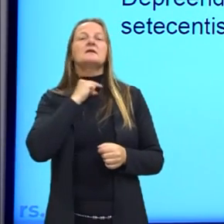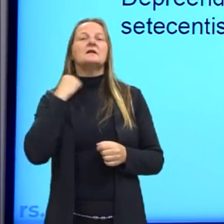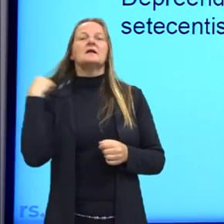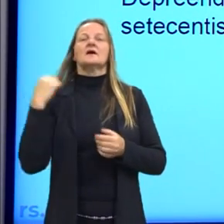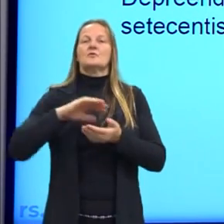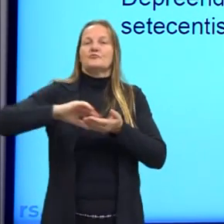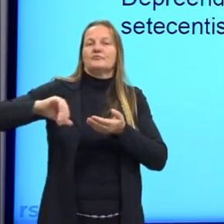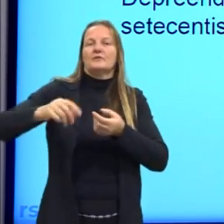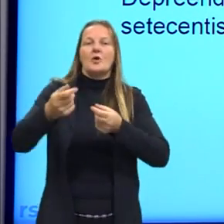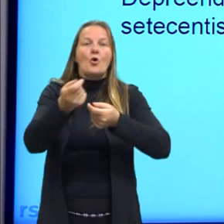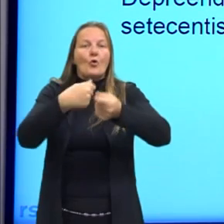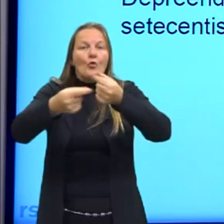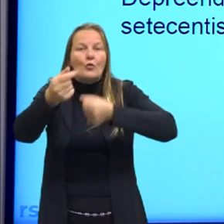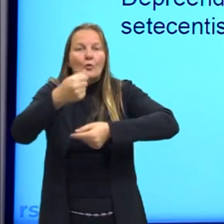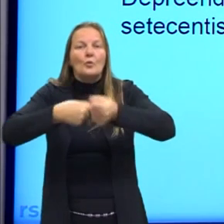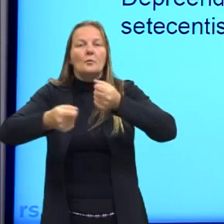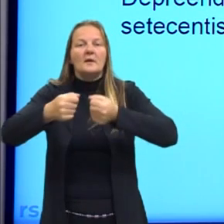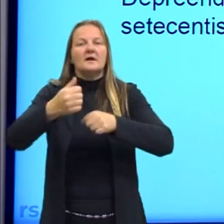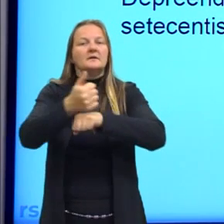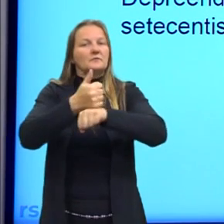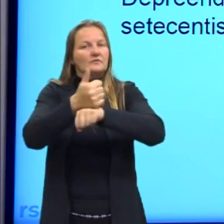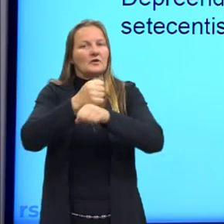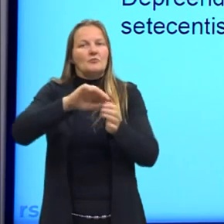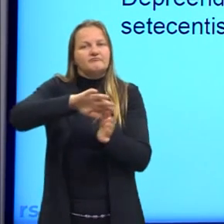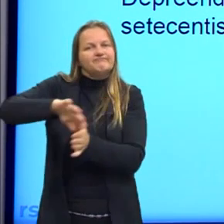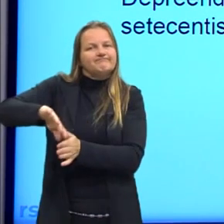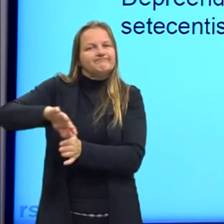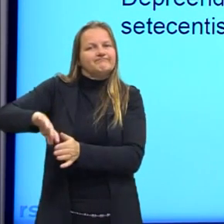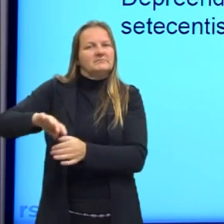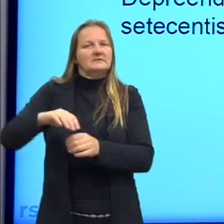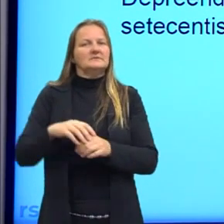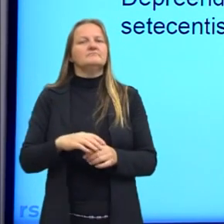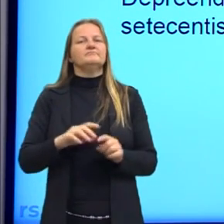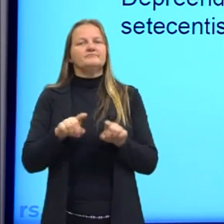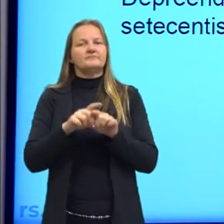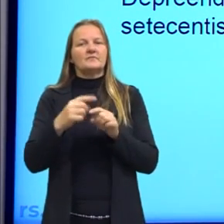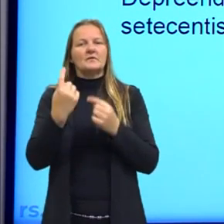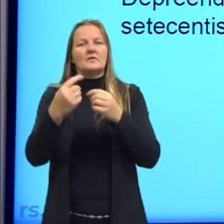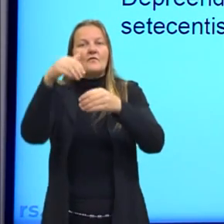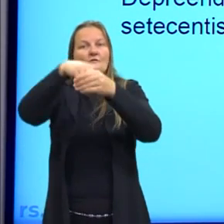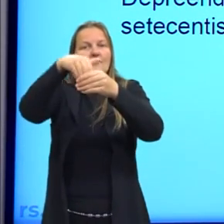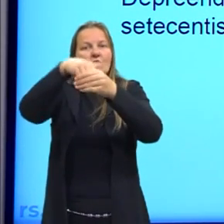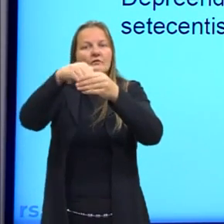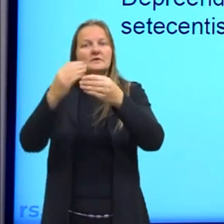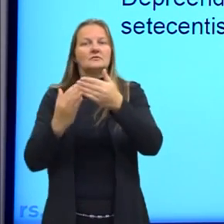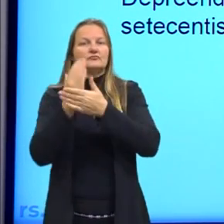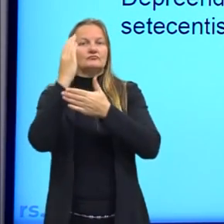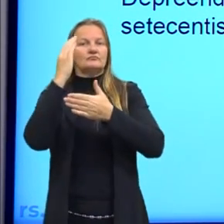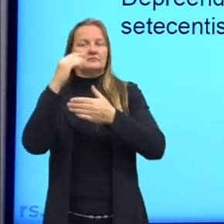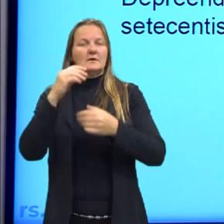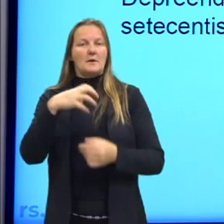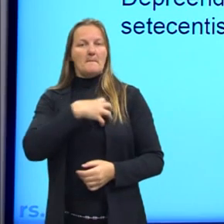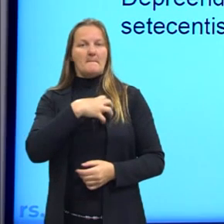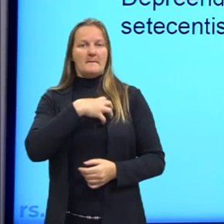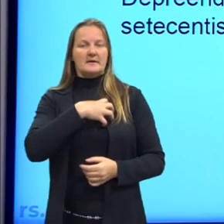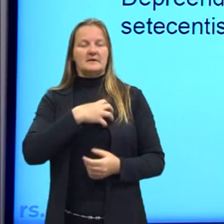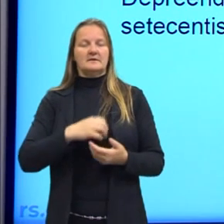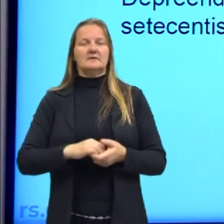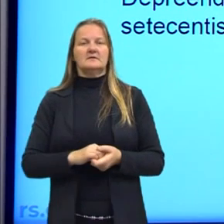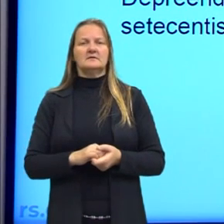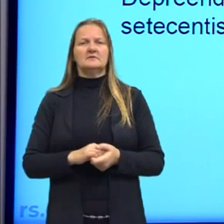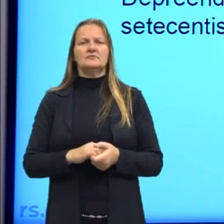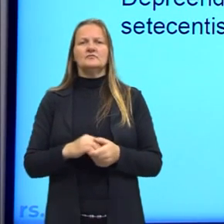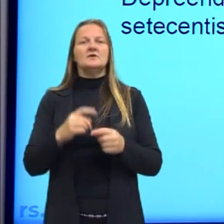certos comércios e profissões. A eleição de um certo homem para a Câmara de Cachoeira, na Bahia, foi